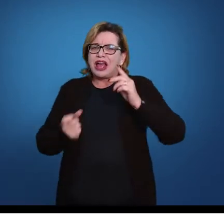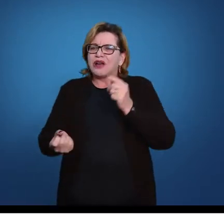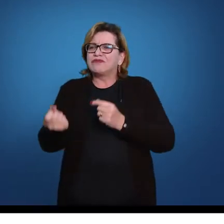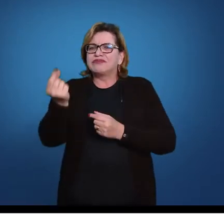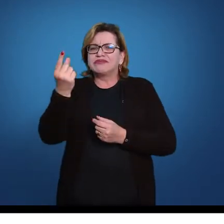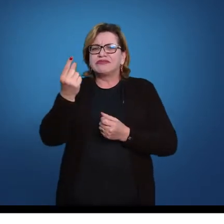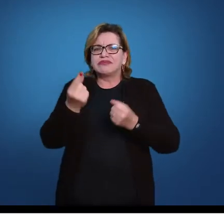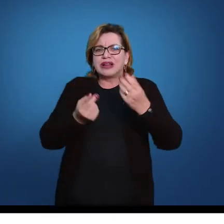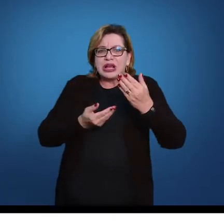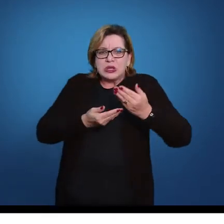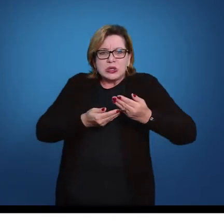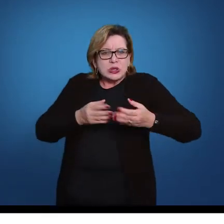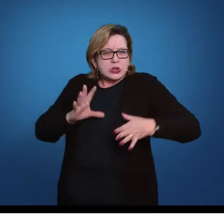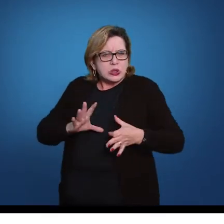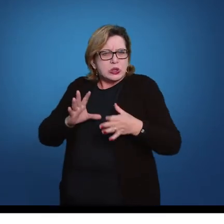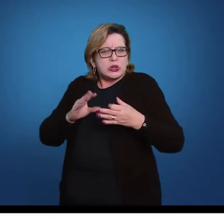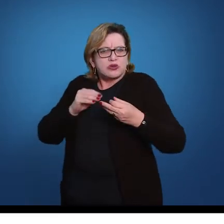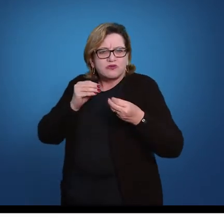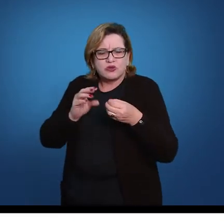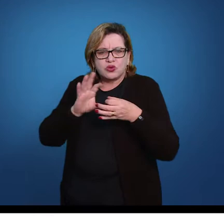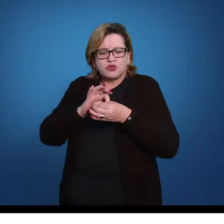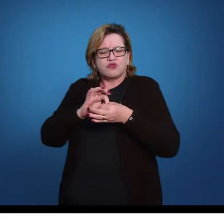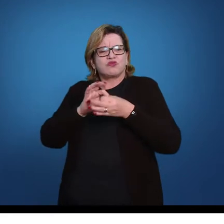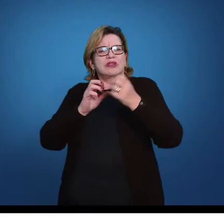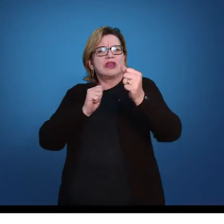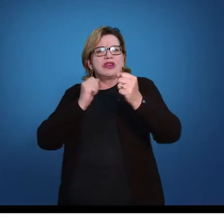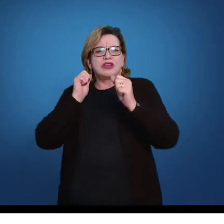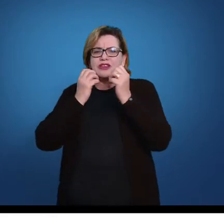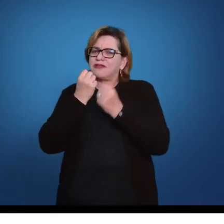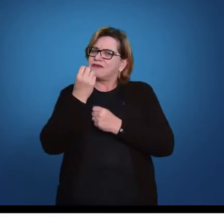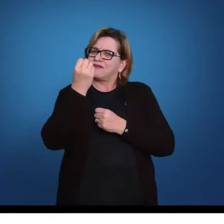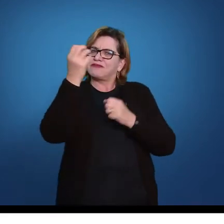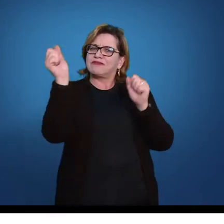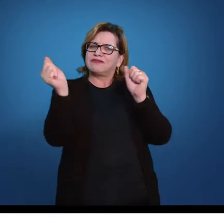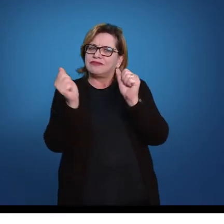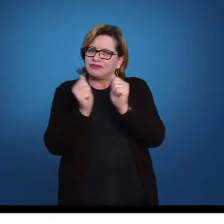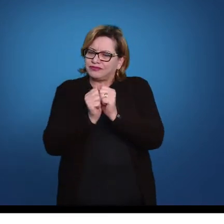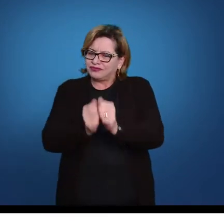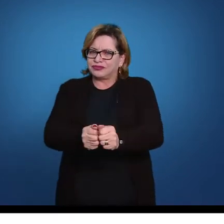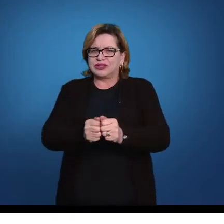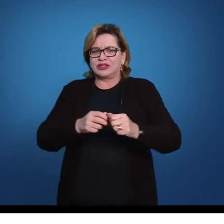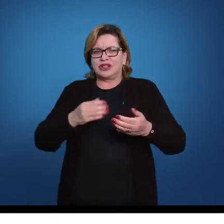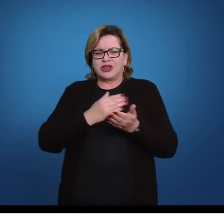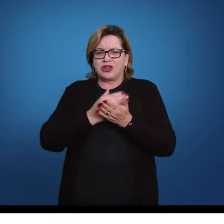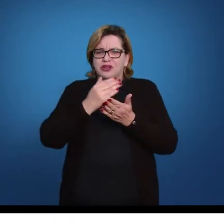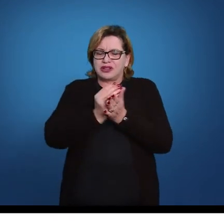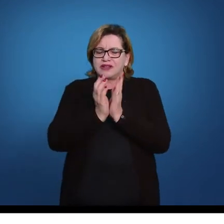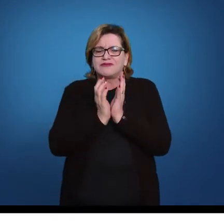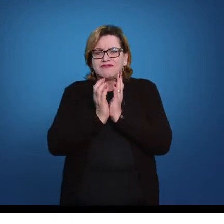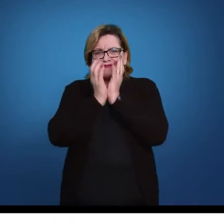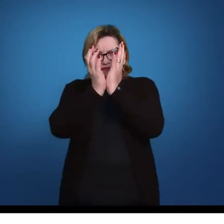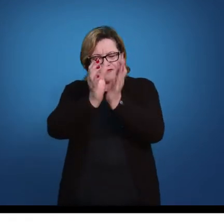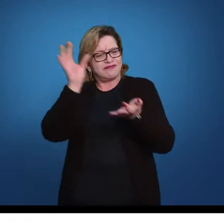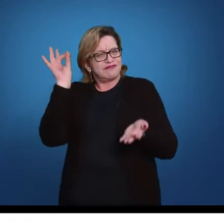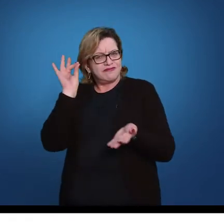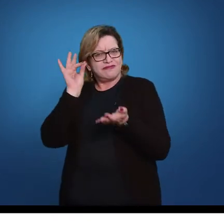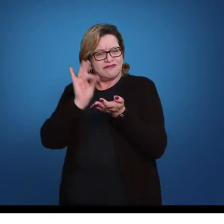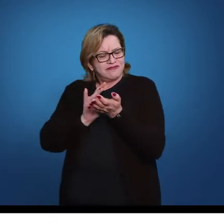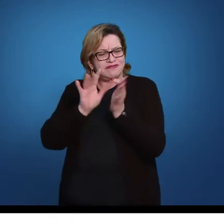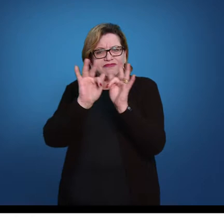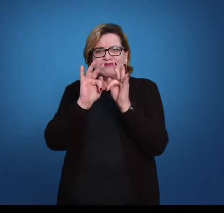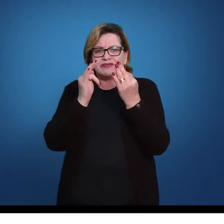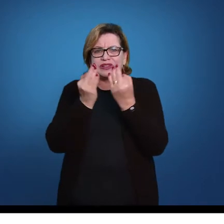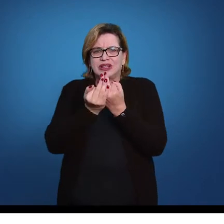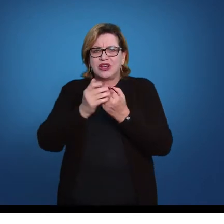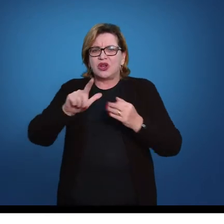se integravam à companhia e viajavam juntas, e começavam realmente a fazer parte daquela família,